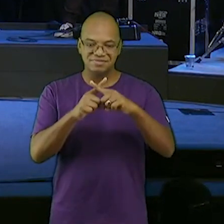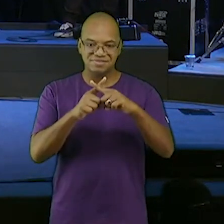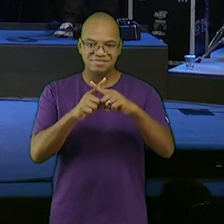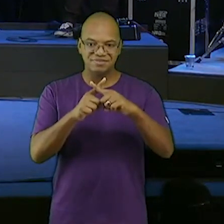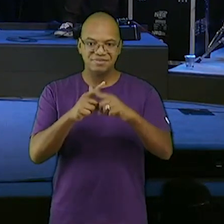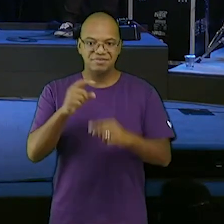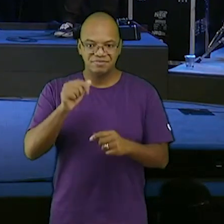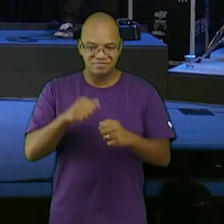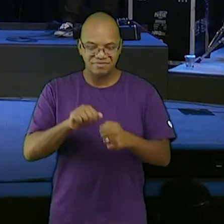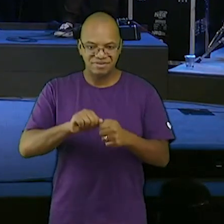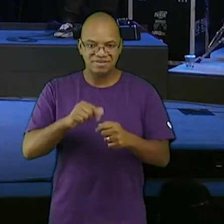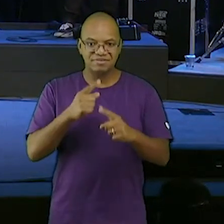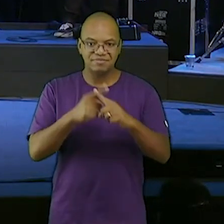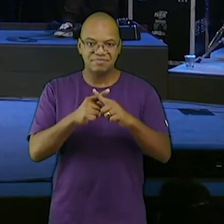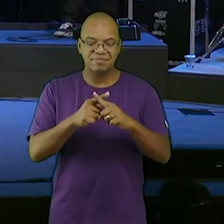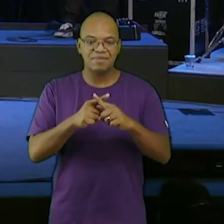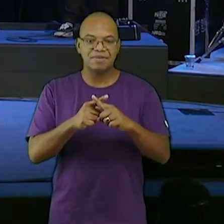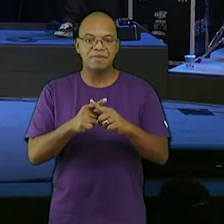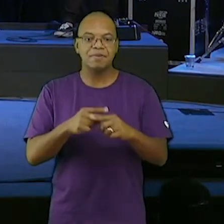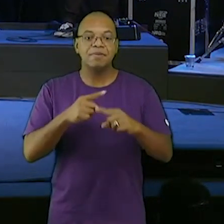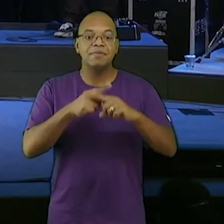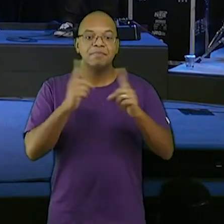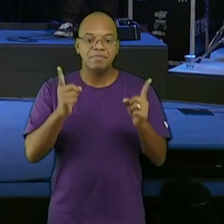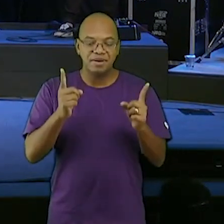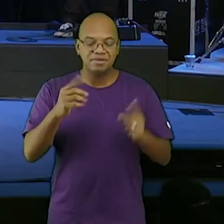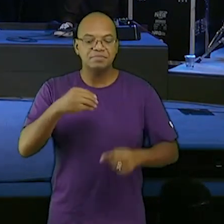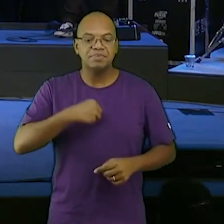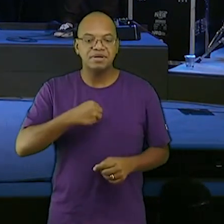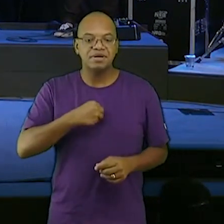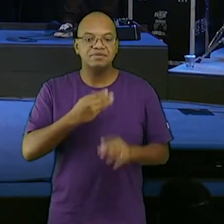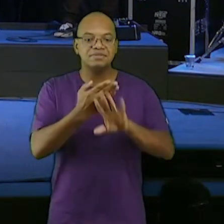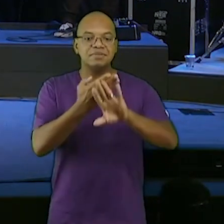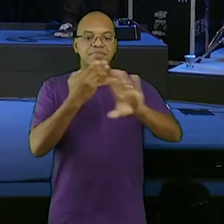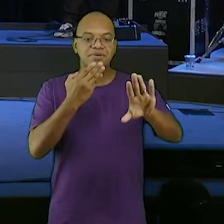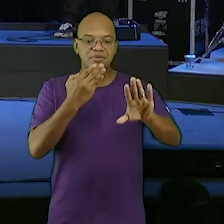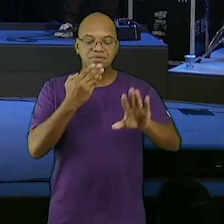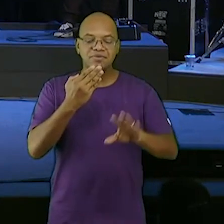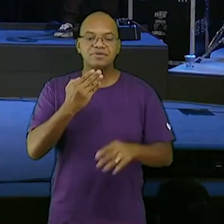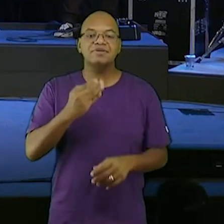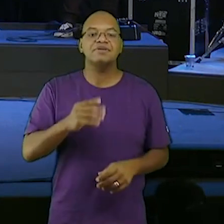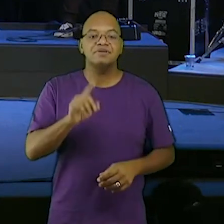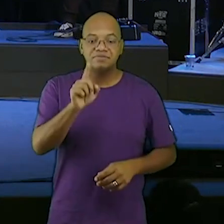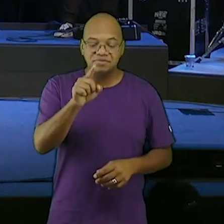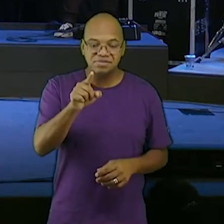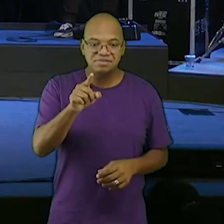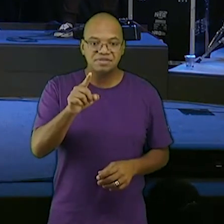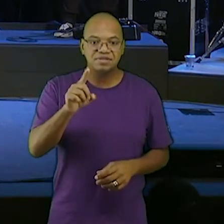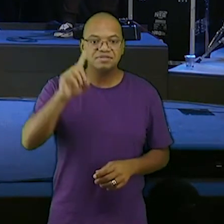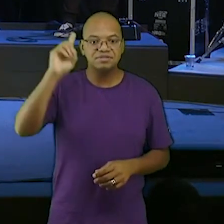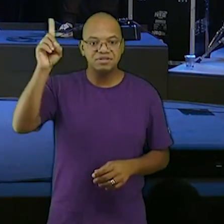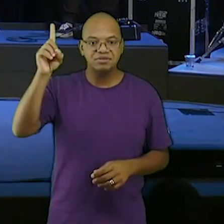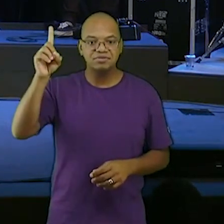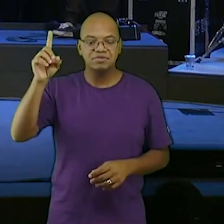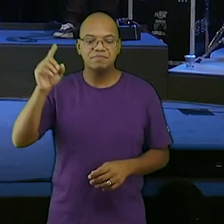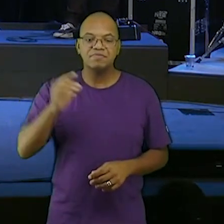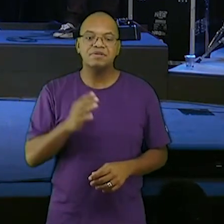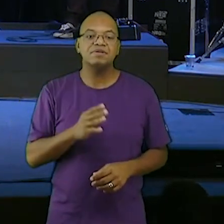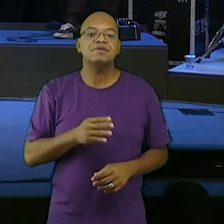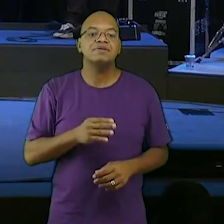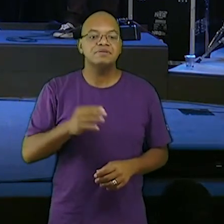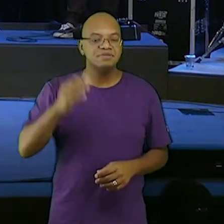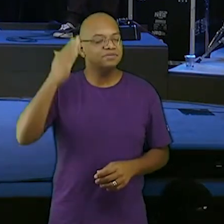separou você de Deus é por isso que você não entende nem a Deus diga não entende nem a Deus